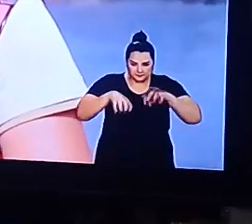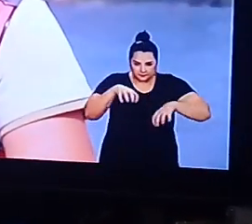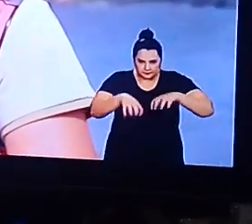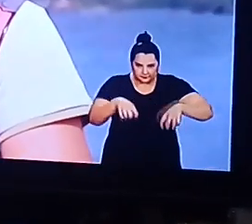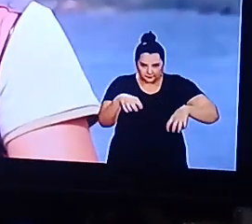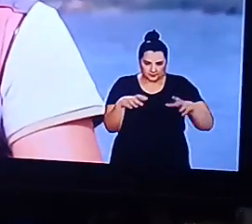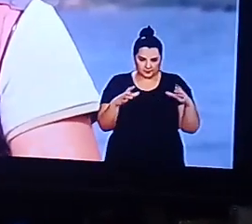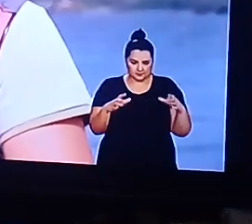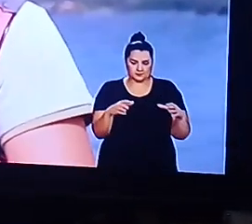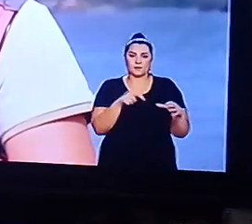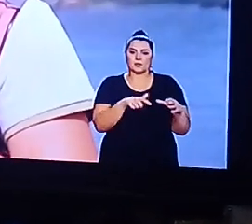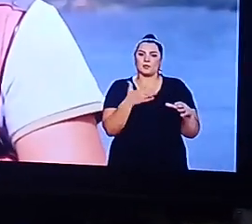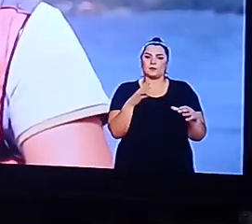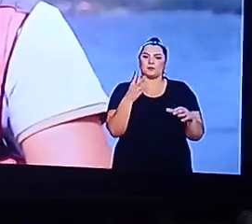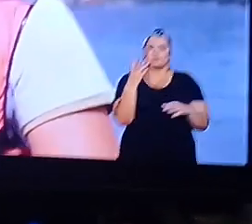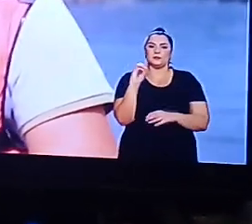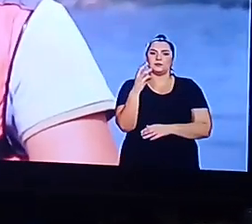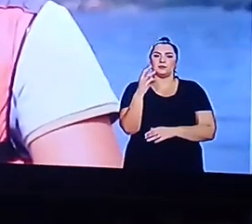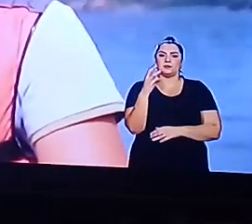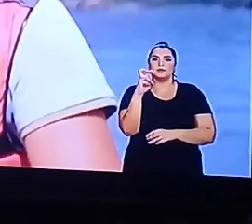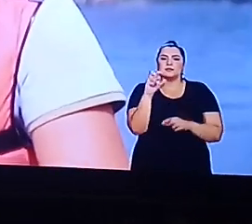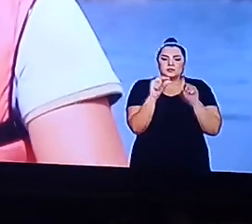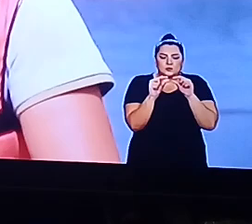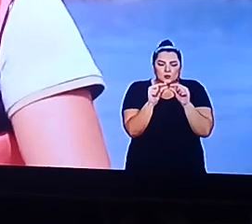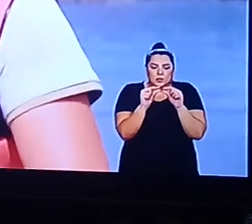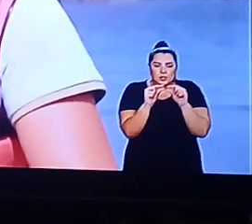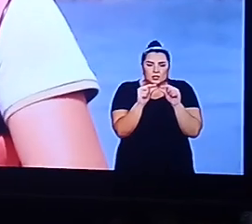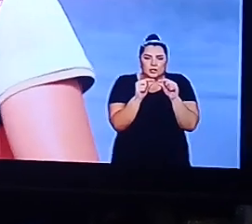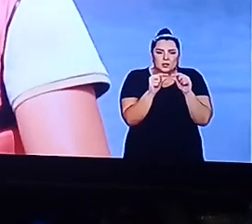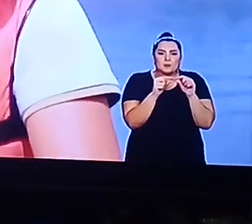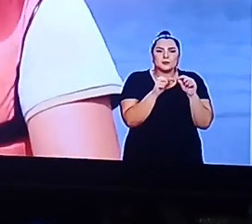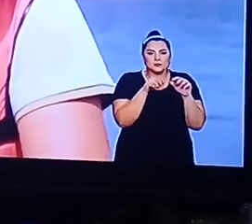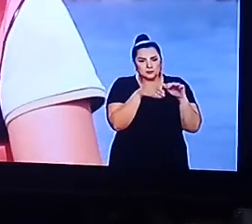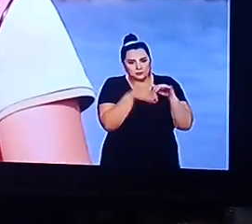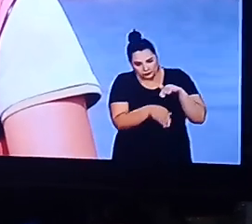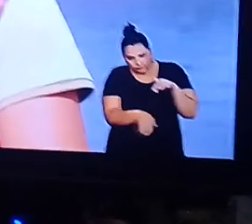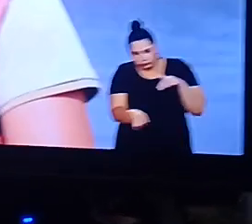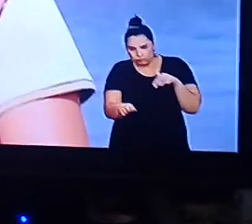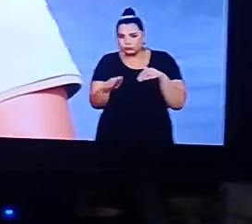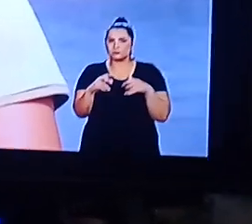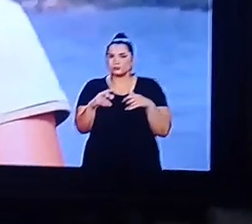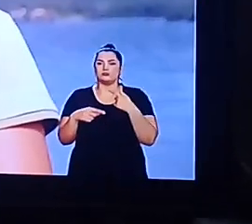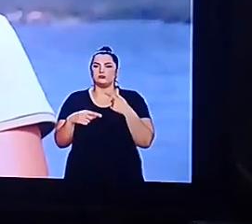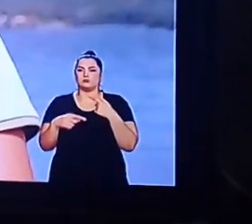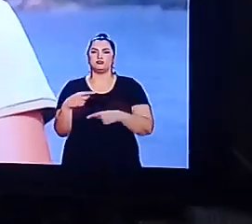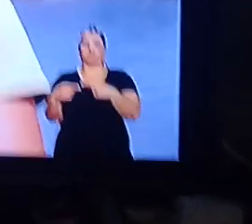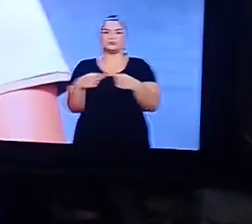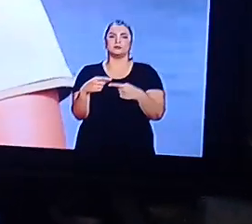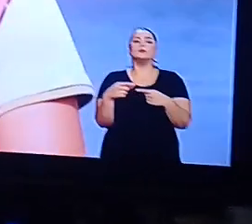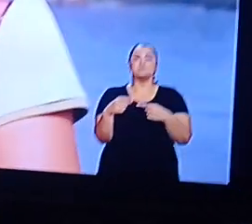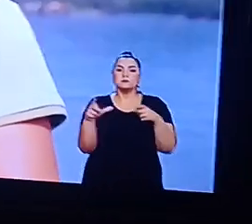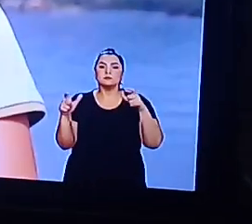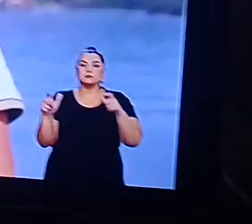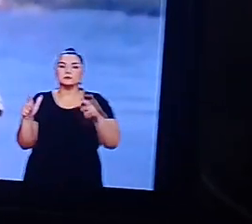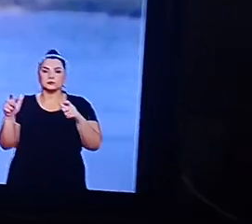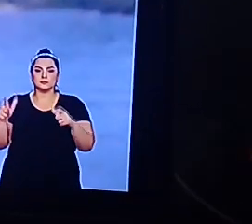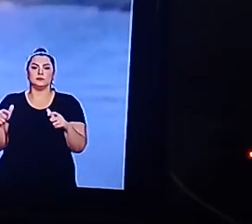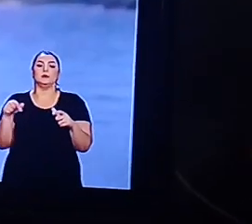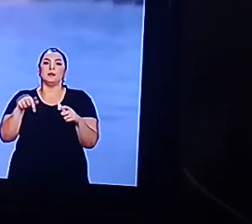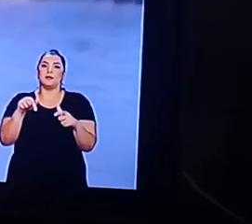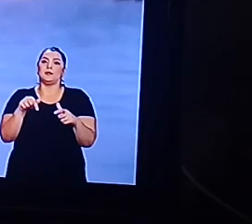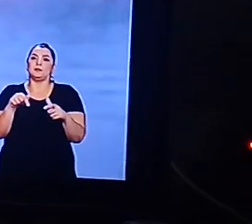Parabéns Qualidade de vida O melhor do Brasil Qualidade de vida Bom para todos Fechou